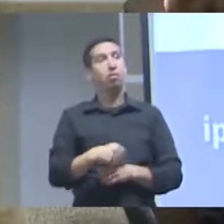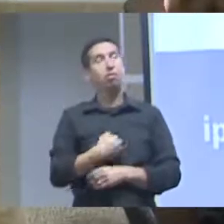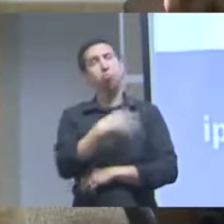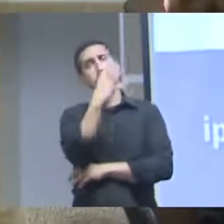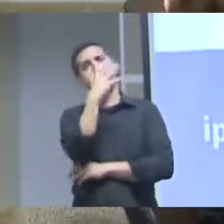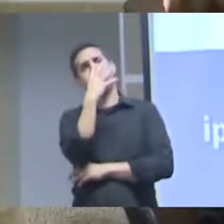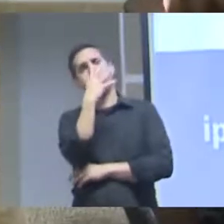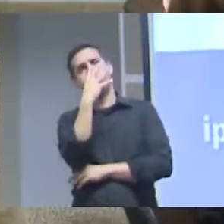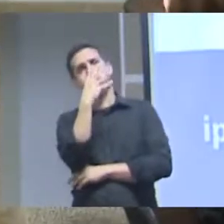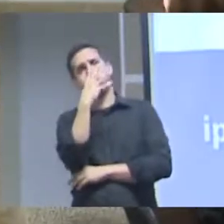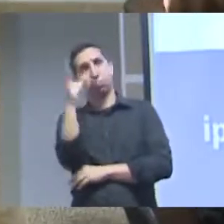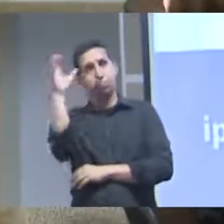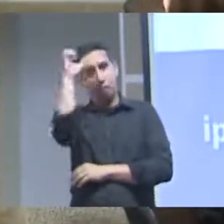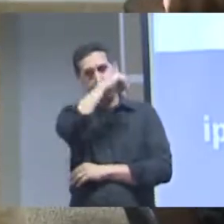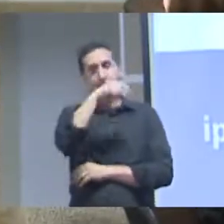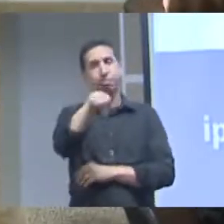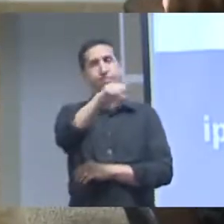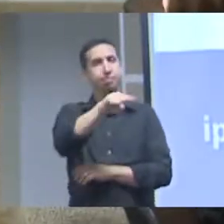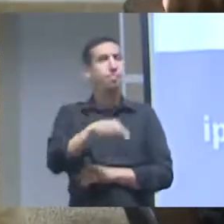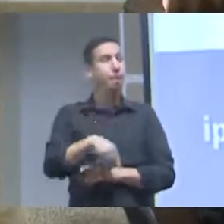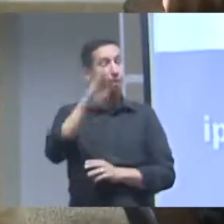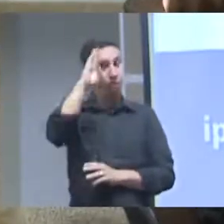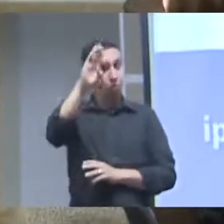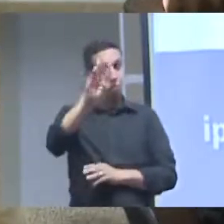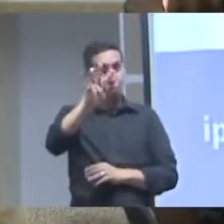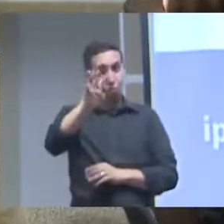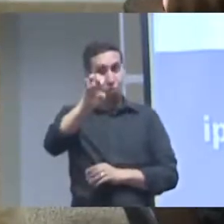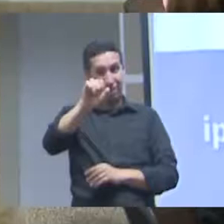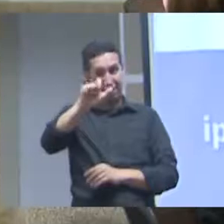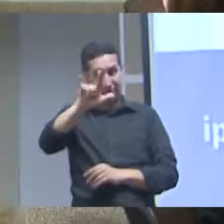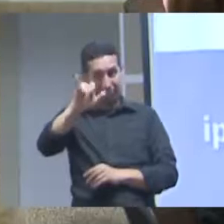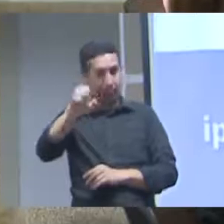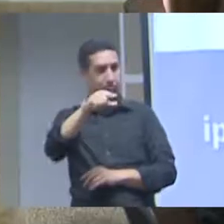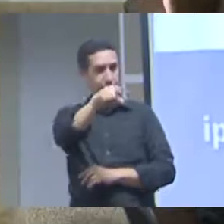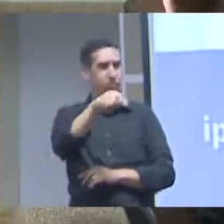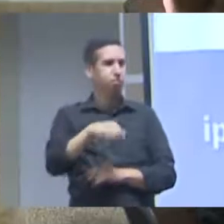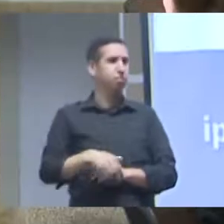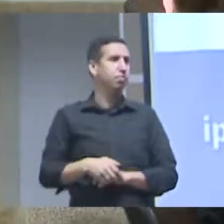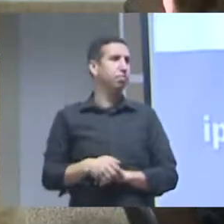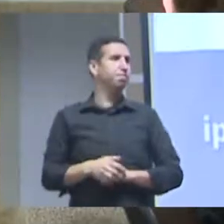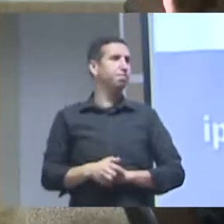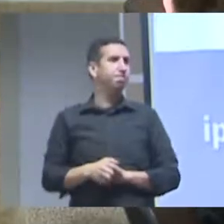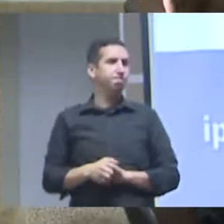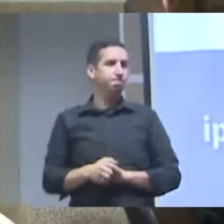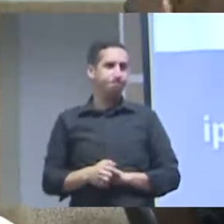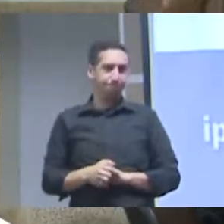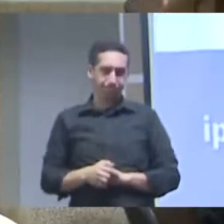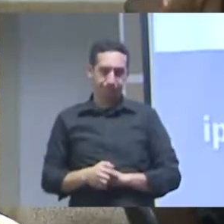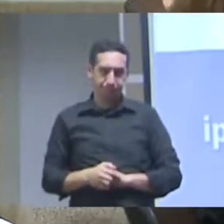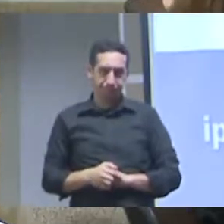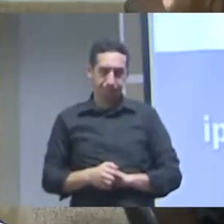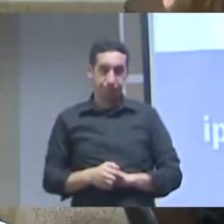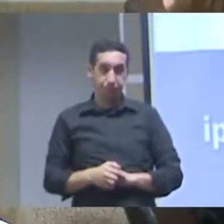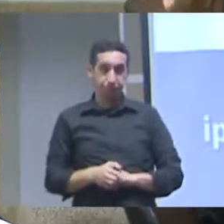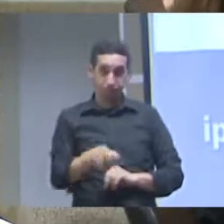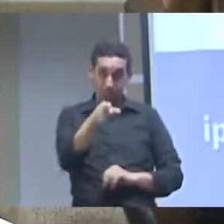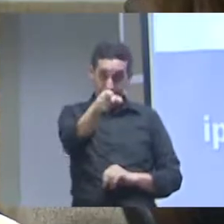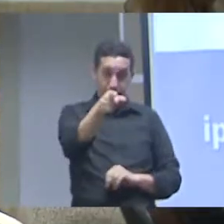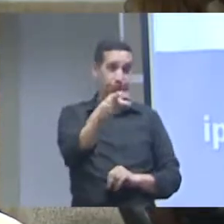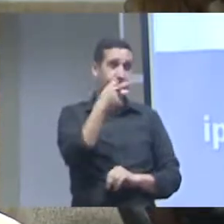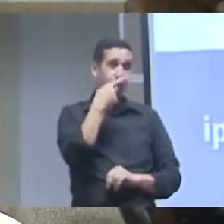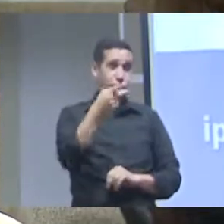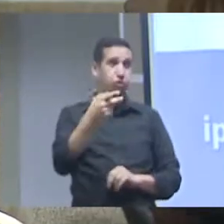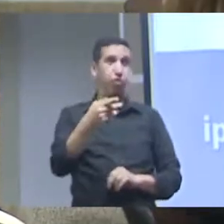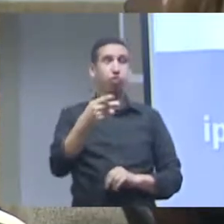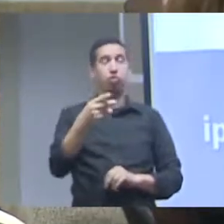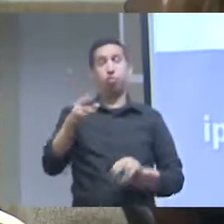enriquecedor ouvi-los mas particularmente do Wesley eu queria saber do seguinte ele trouxe aqui com o